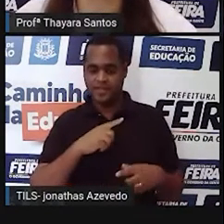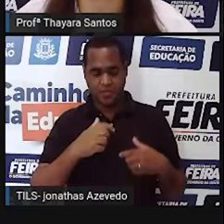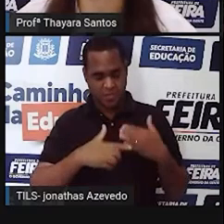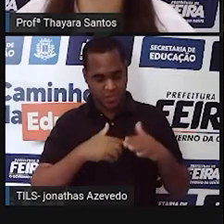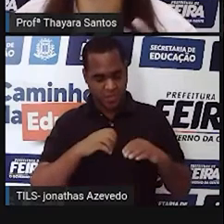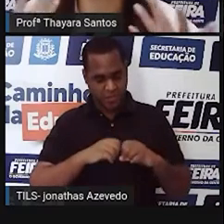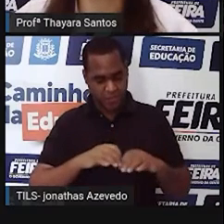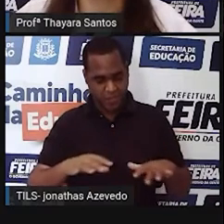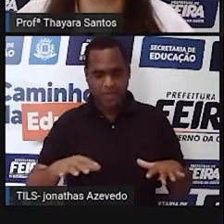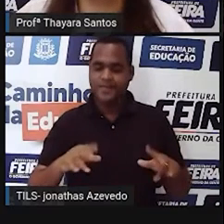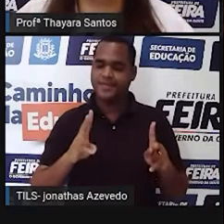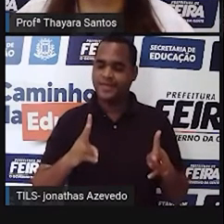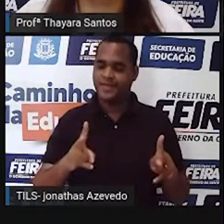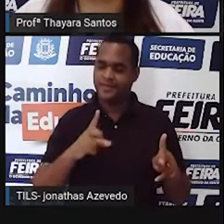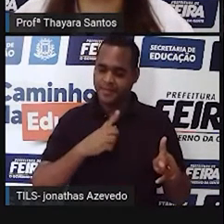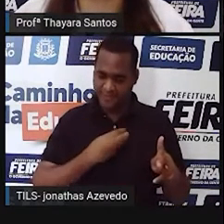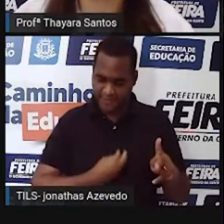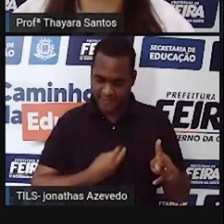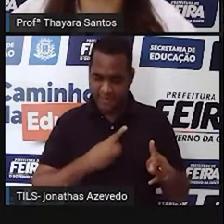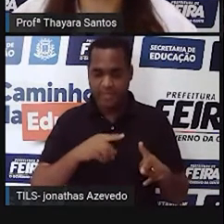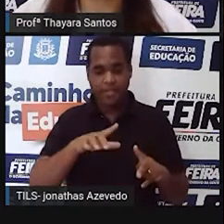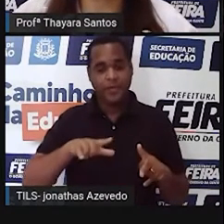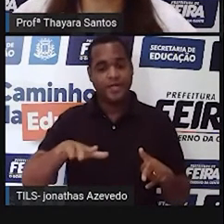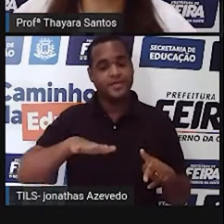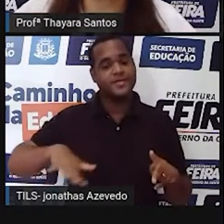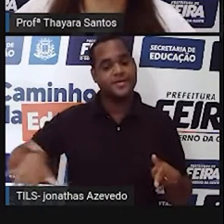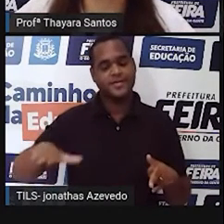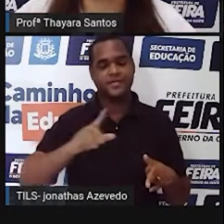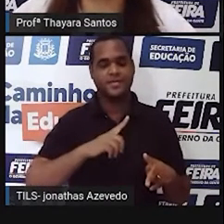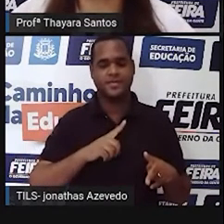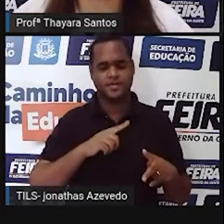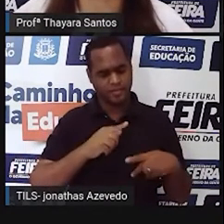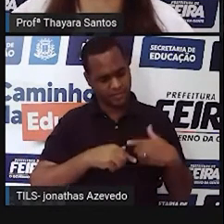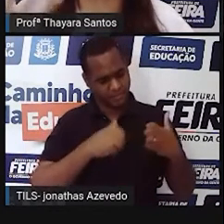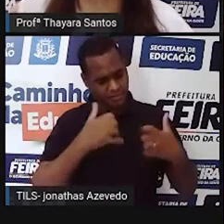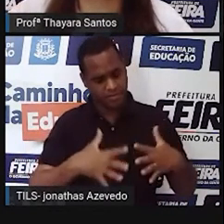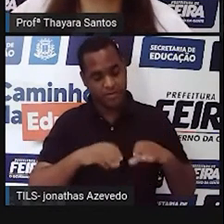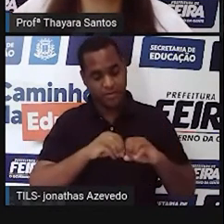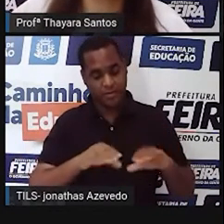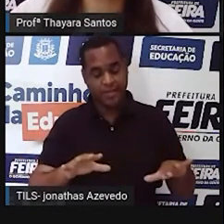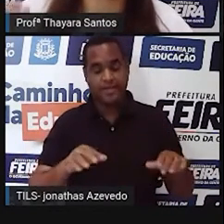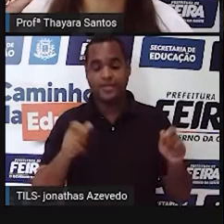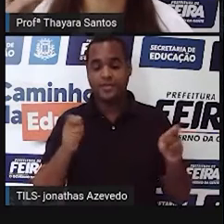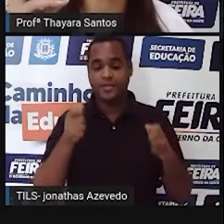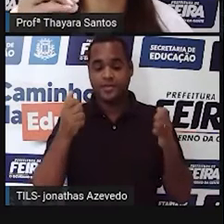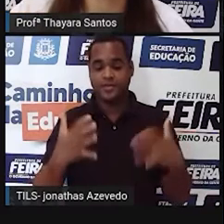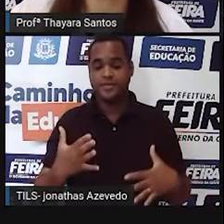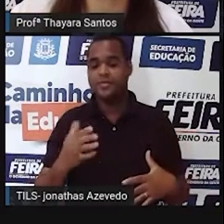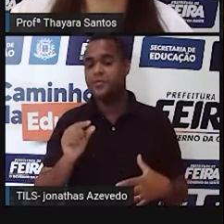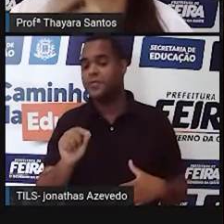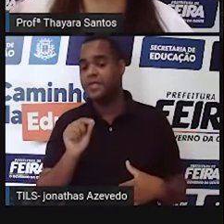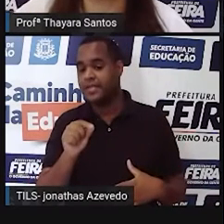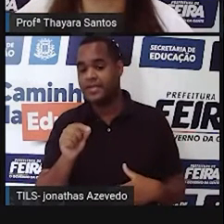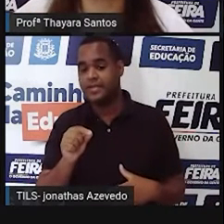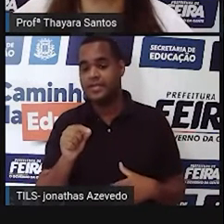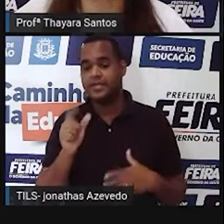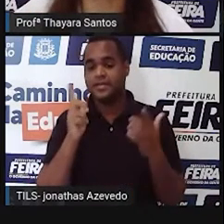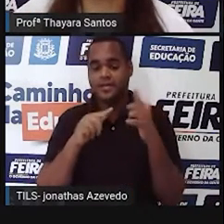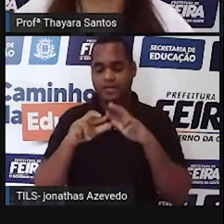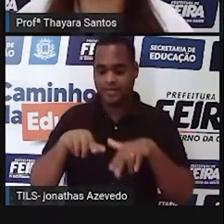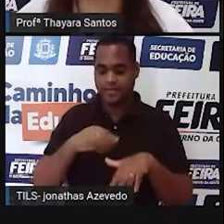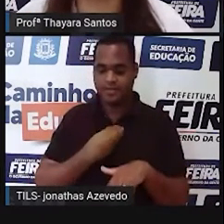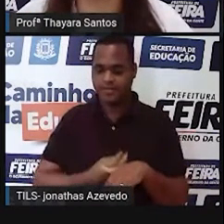aquelas espécies continuem existindo ali naquele ambiente. E o mecanismo com o qual a gente garante a sobrevivência das